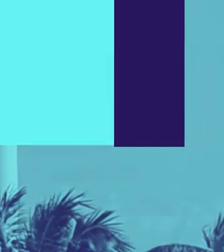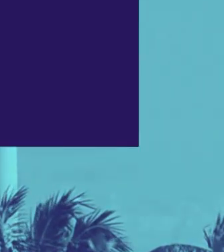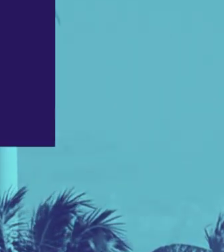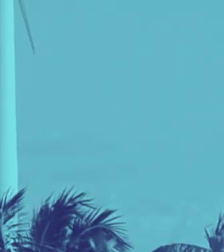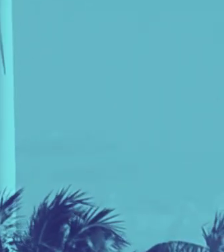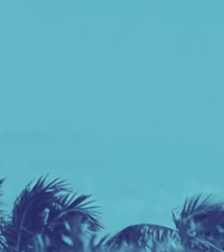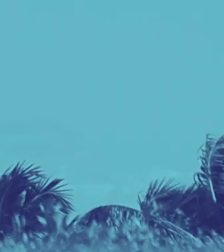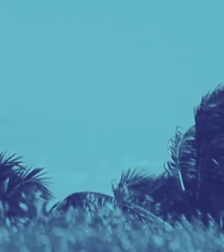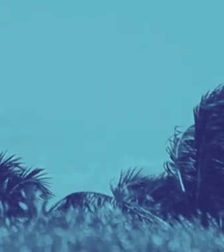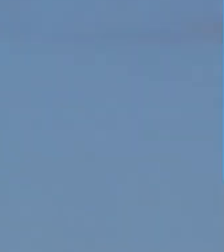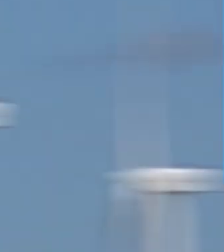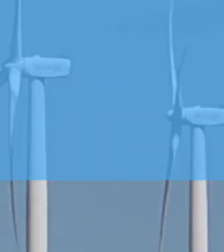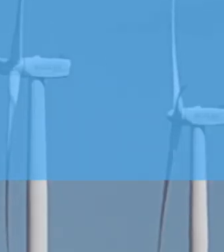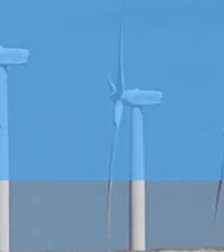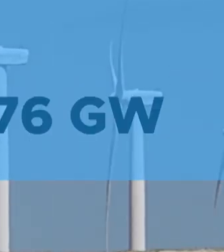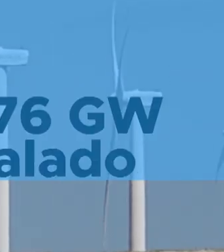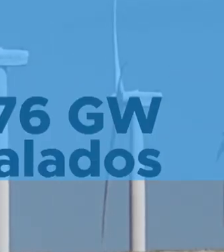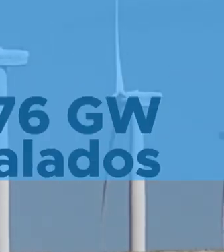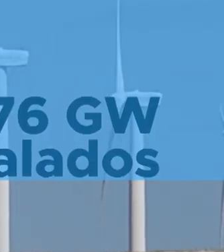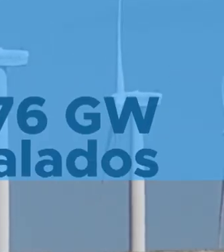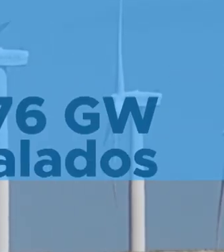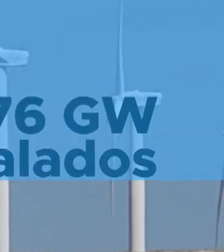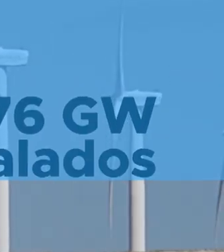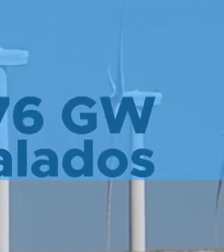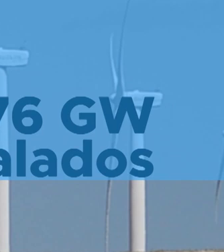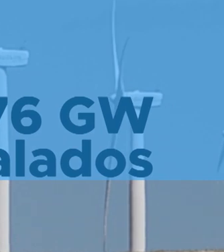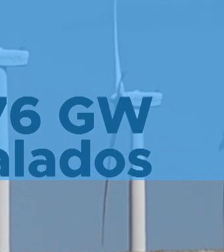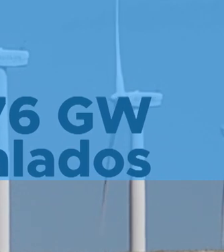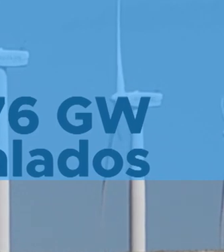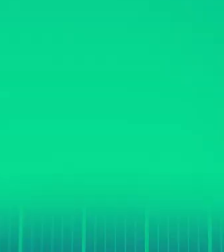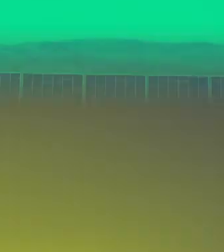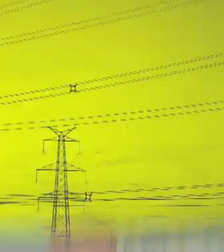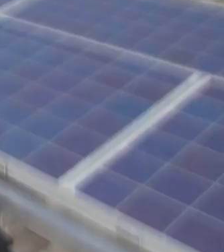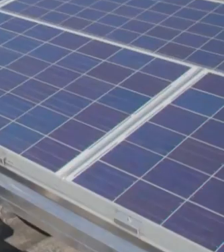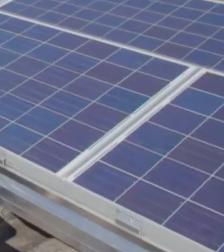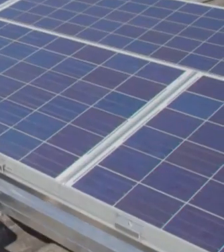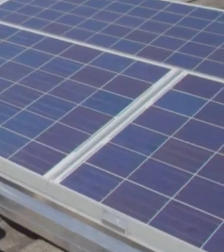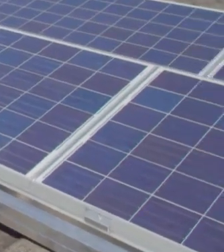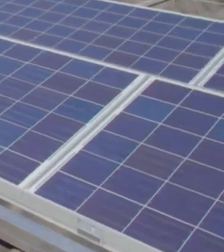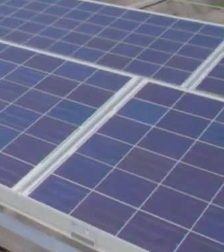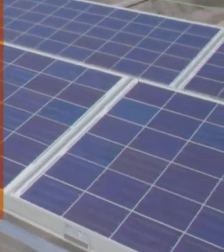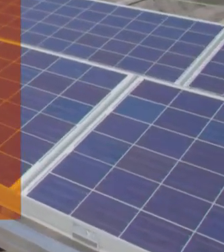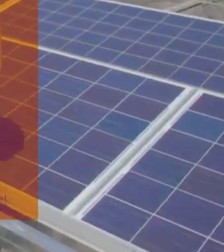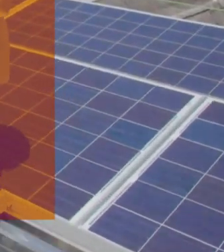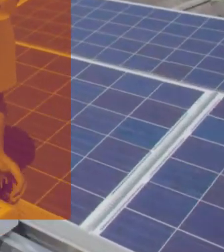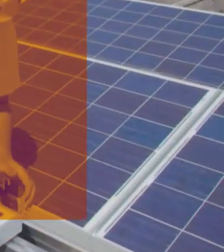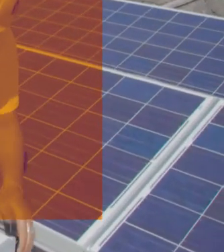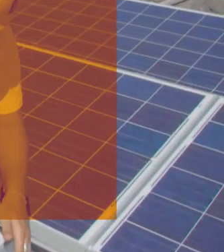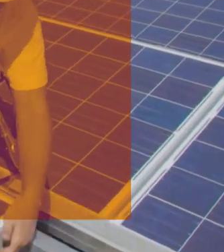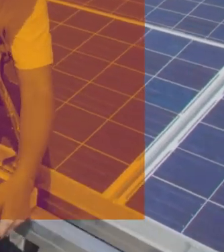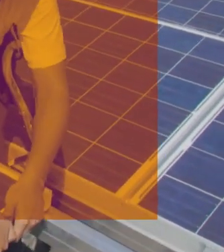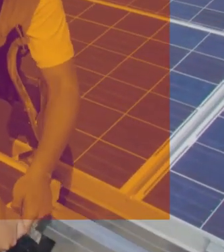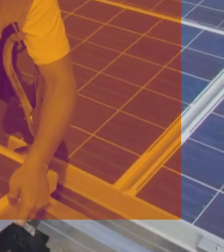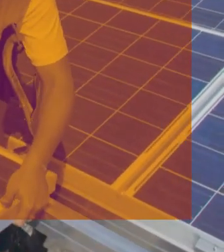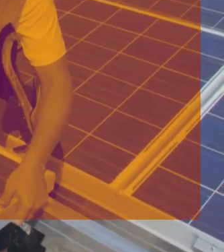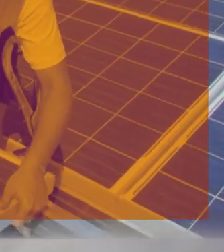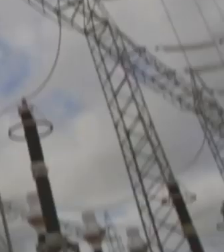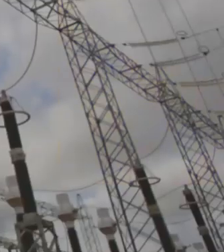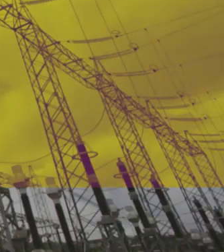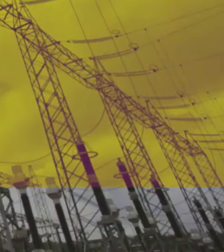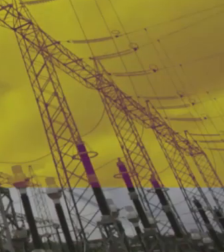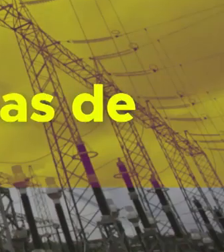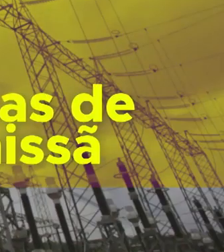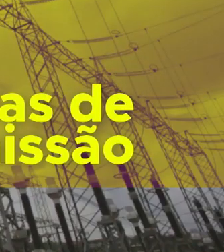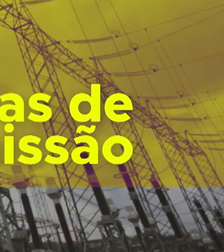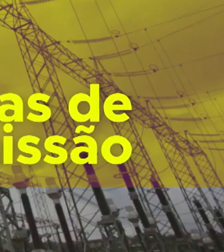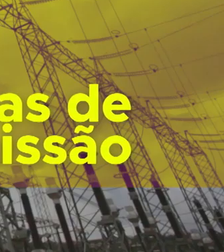Ampliação da produção de energia eólica, criação de usinas e promoção do uso de energia solar. Novas linhas para